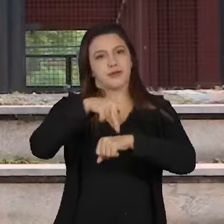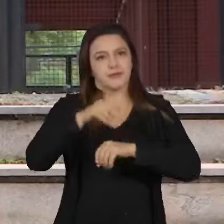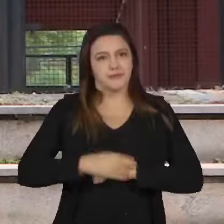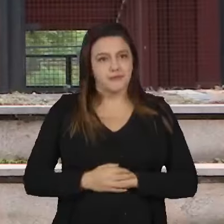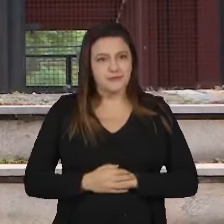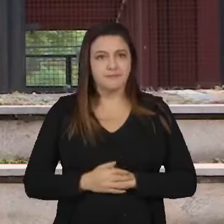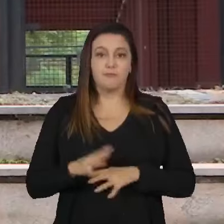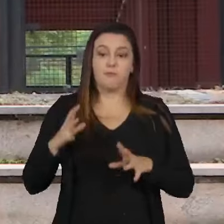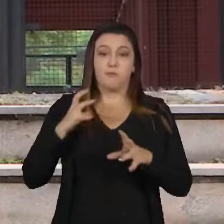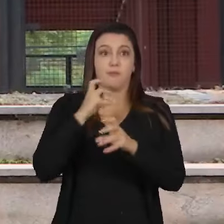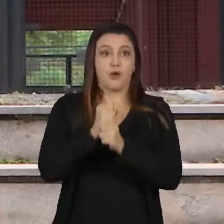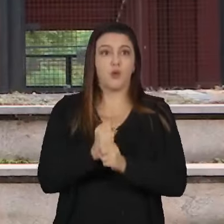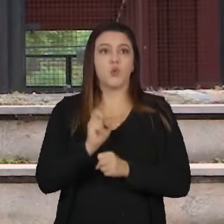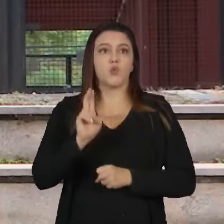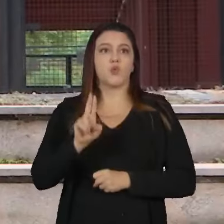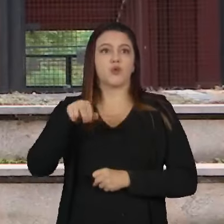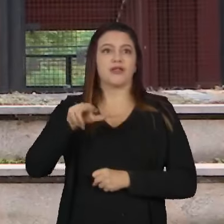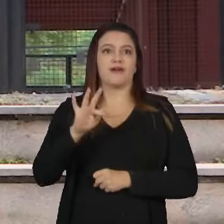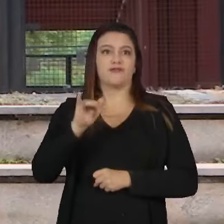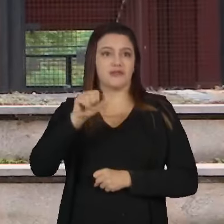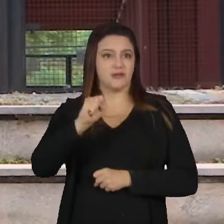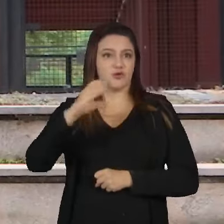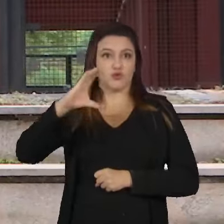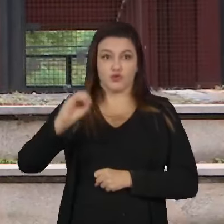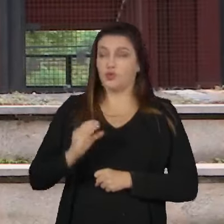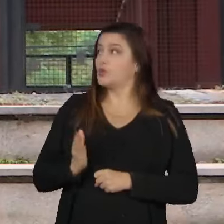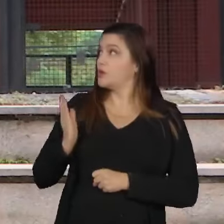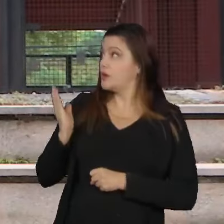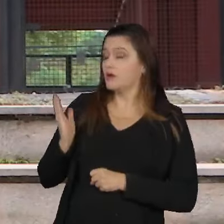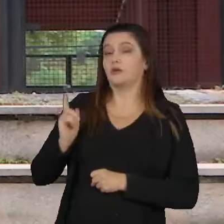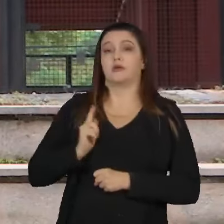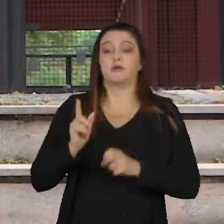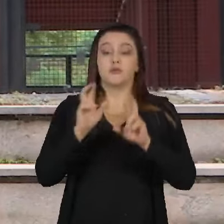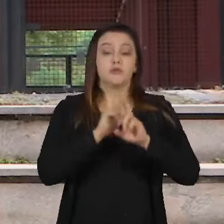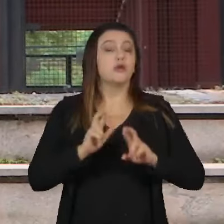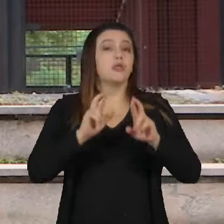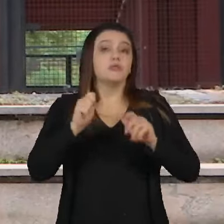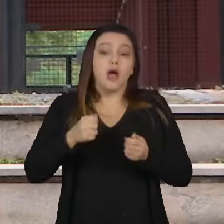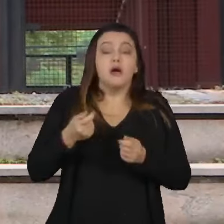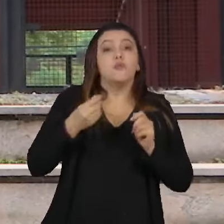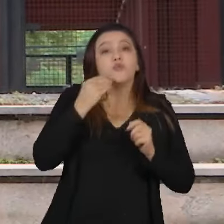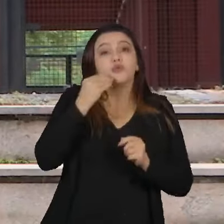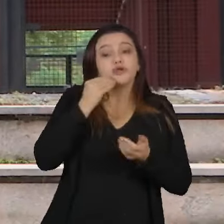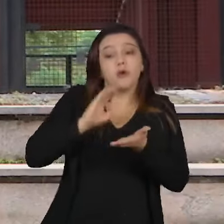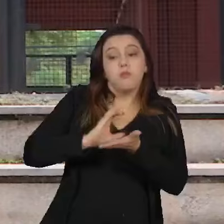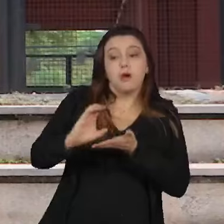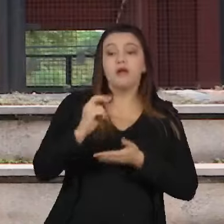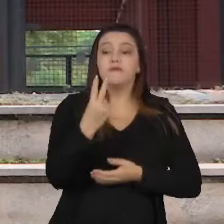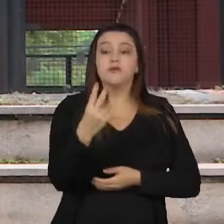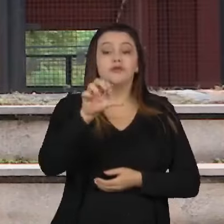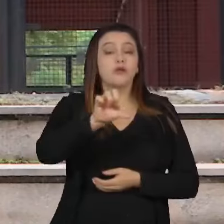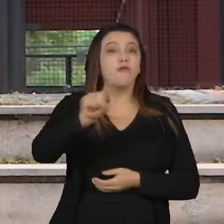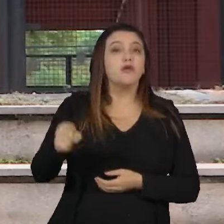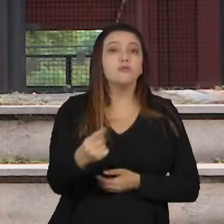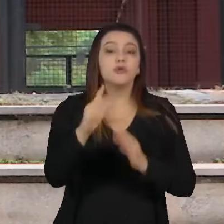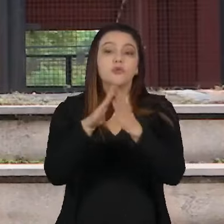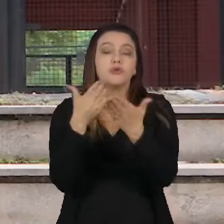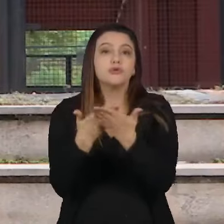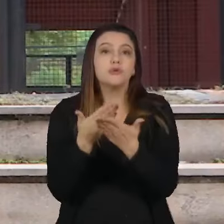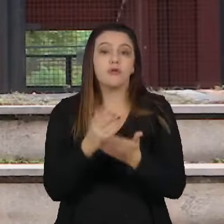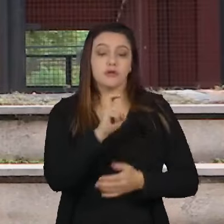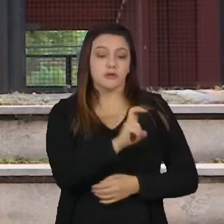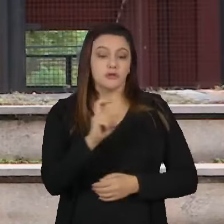fiscais calculado pela Unafisco poderia, de acordo com os auditores, ser usado para construir 29 mil escolas, 55